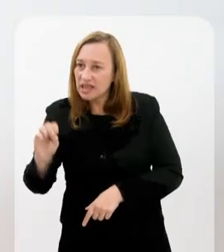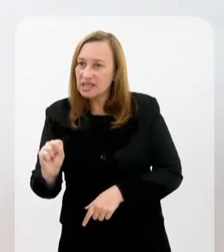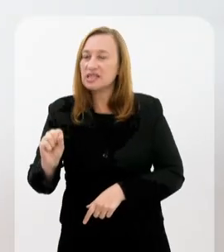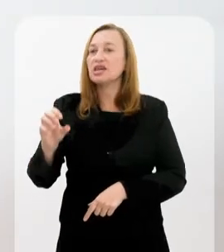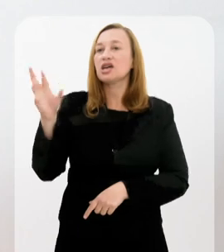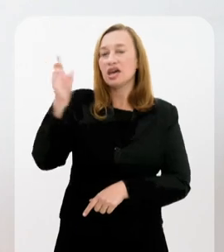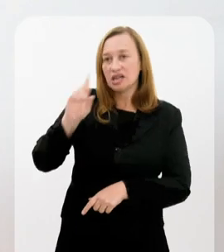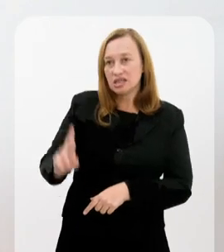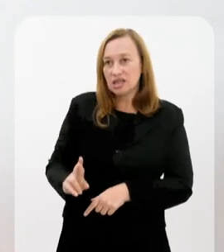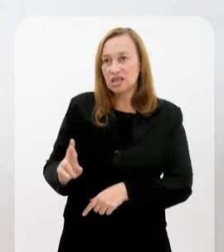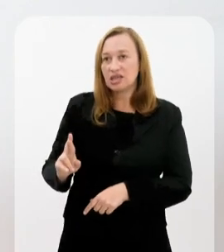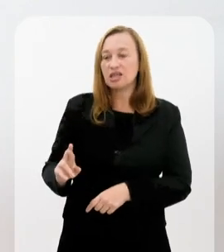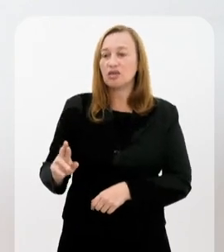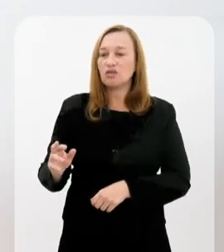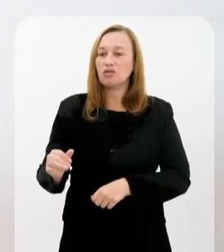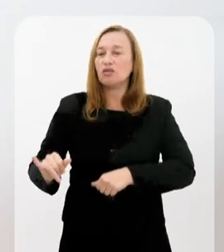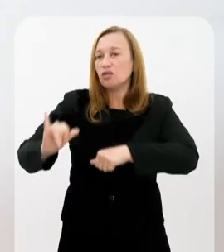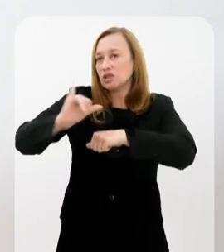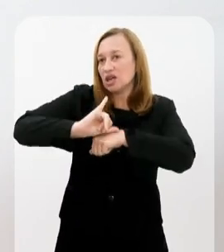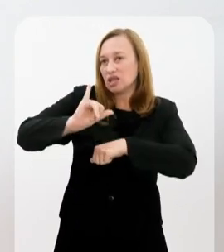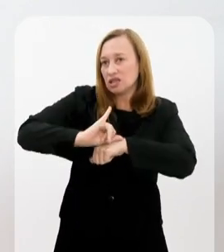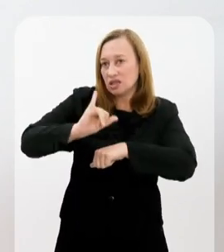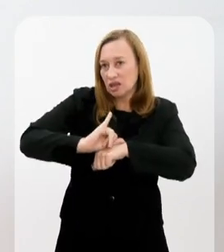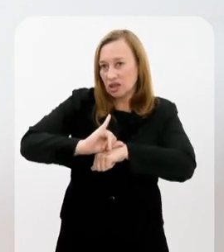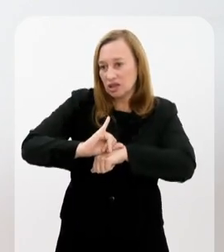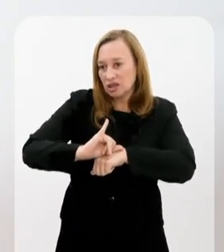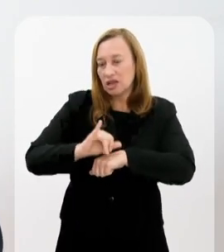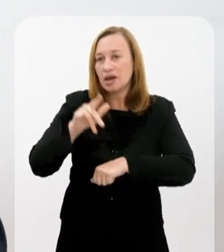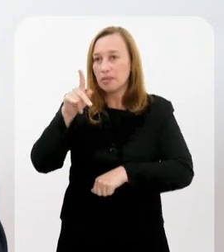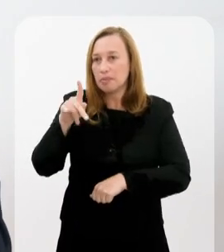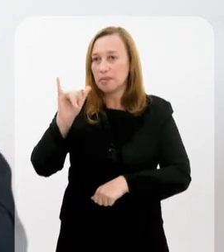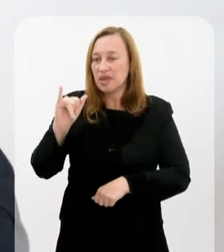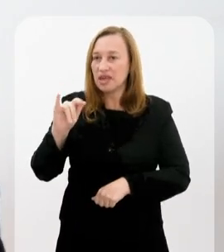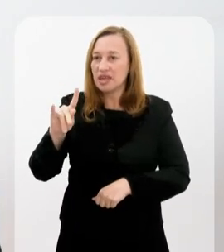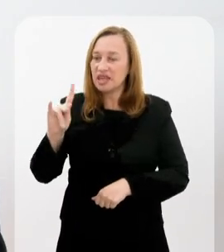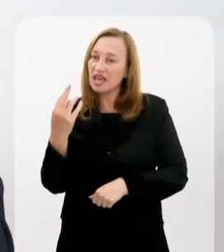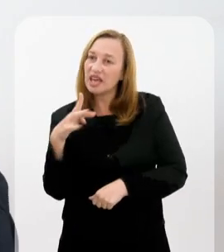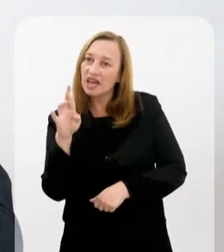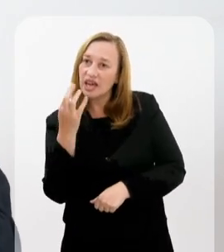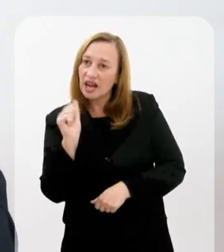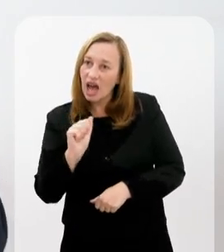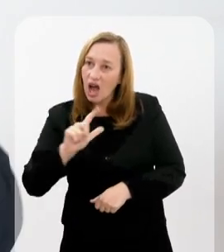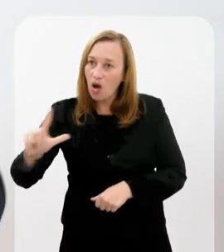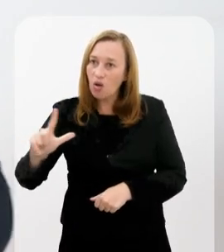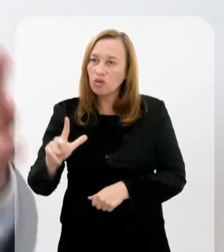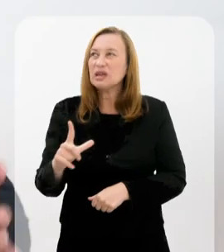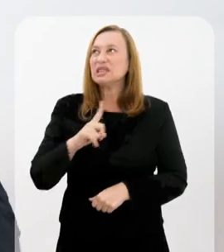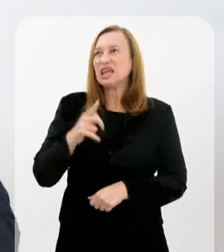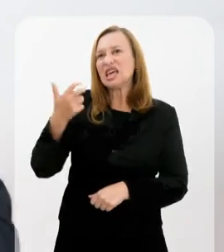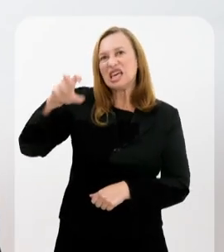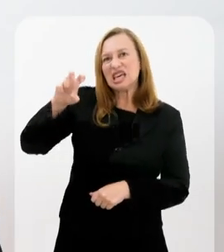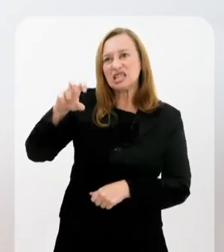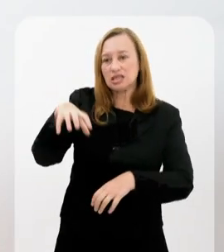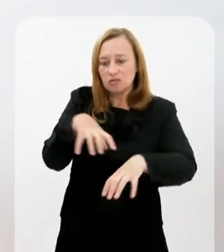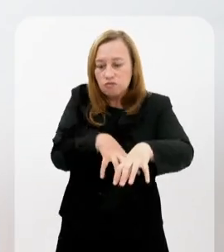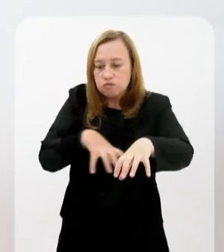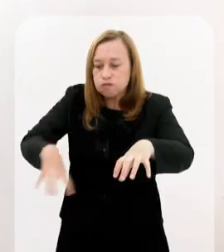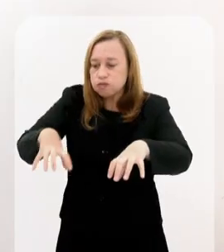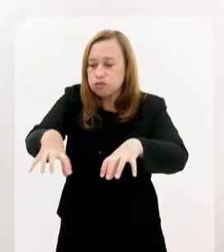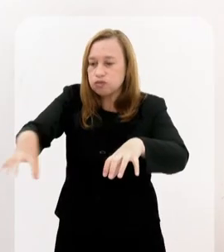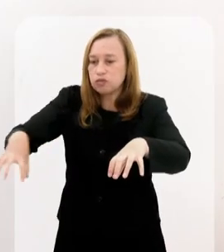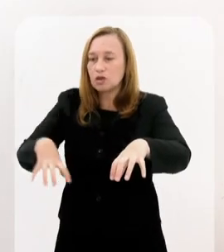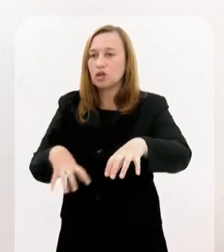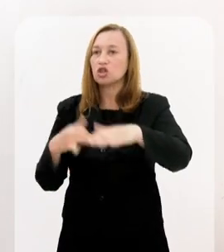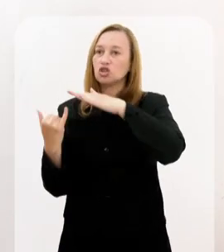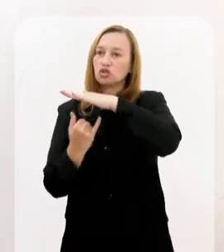Resende, Volta Redonda, Pinheiral, que é uma região do Sul Fluminense. E com... E aí, nesse todo aí, a tem 15 unidades.